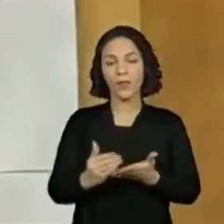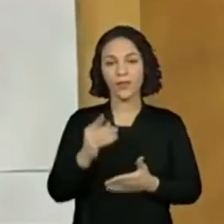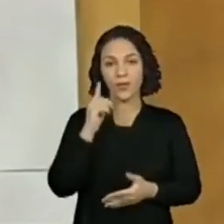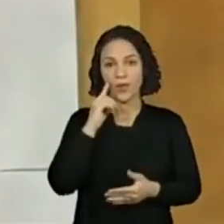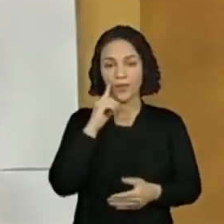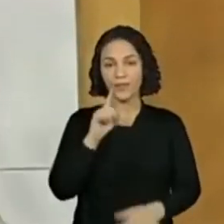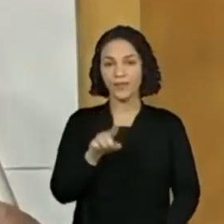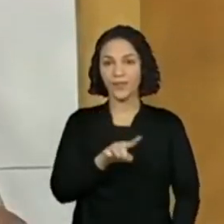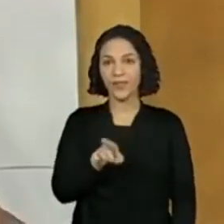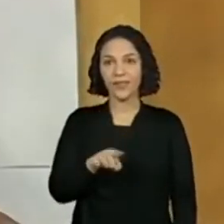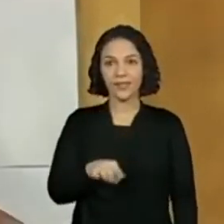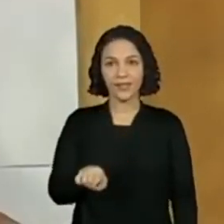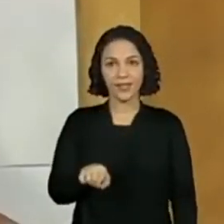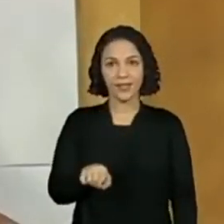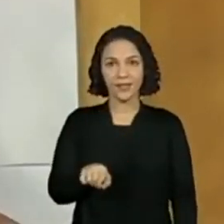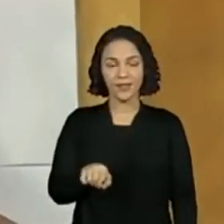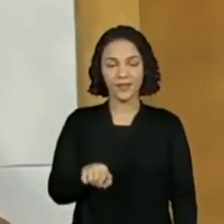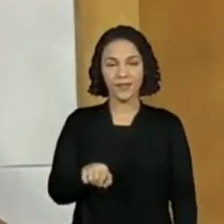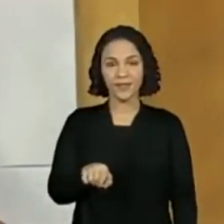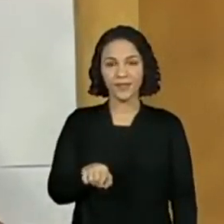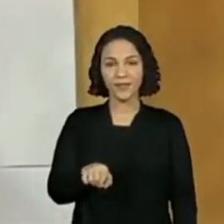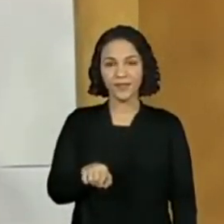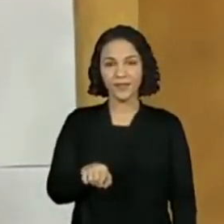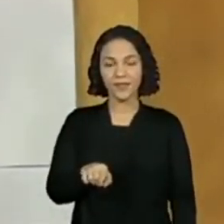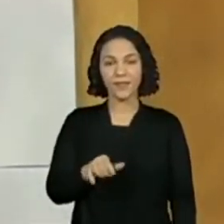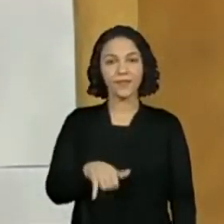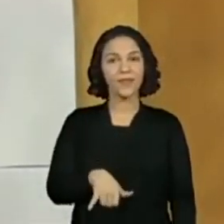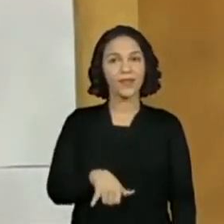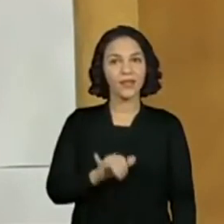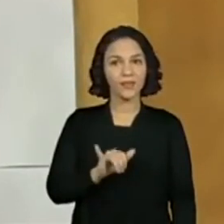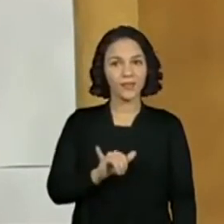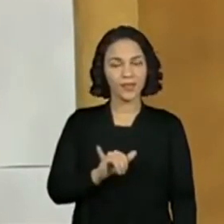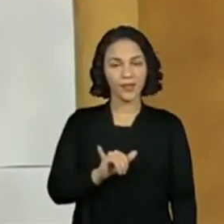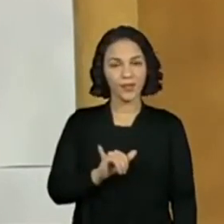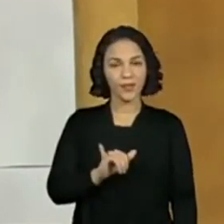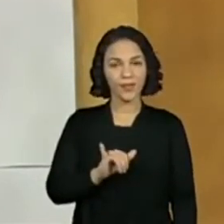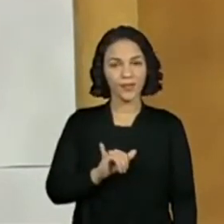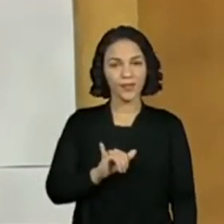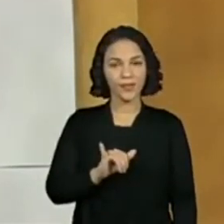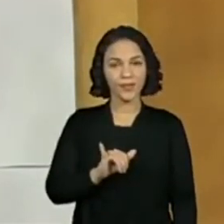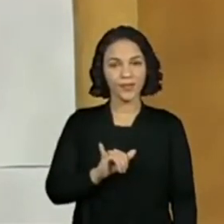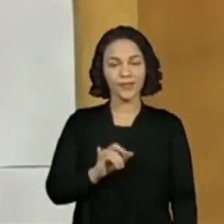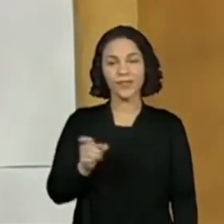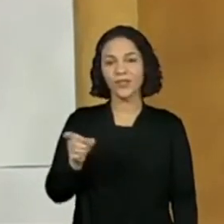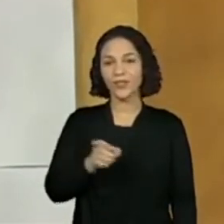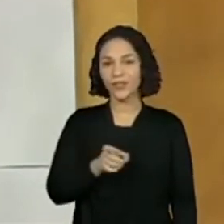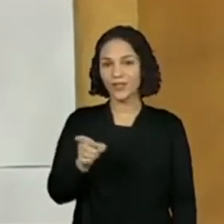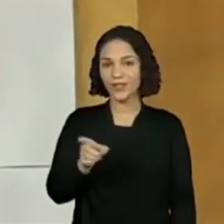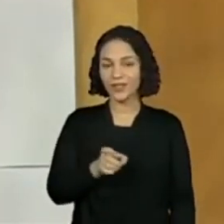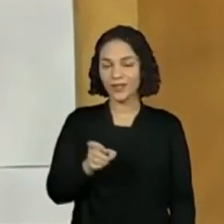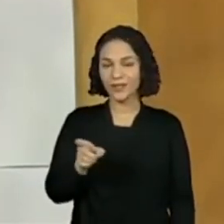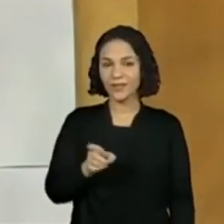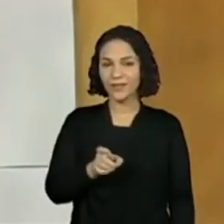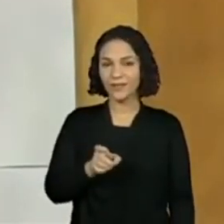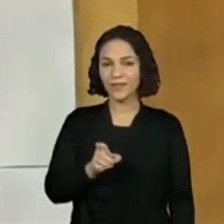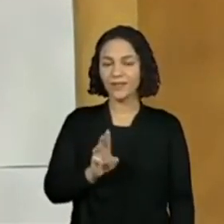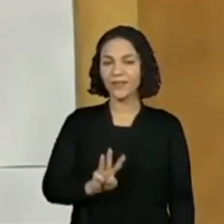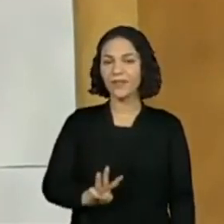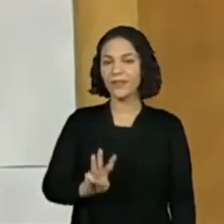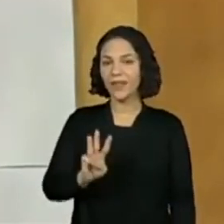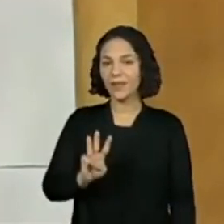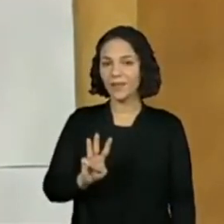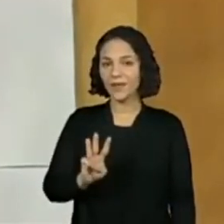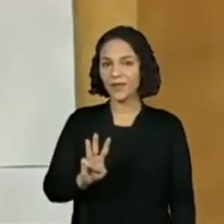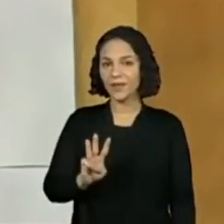hoje. Z, Y, X, W,